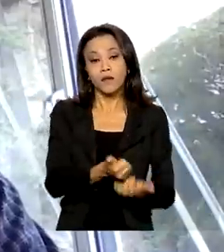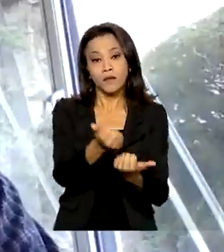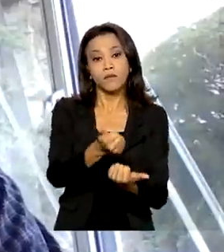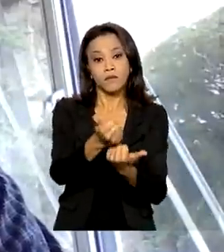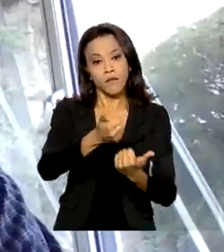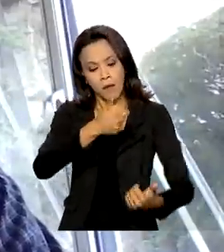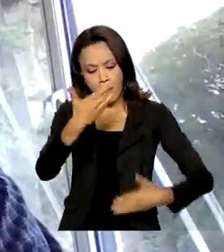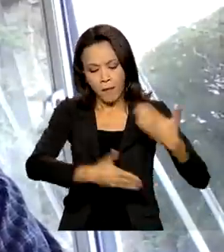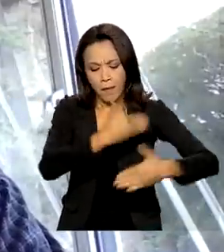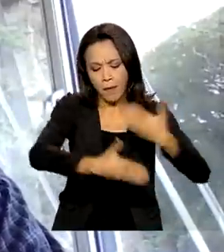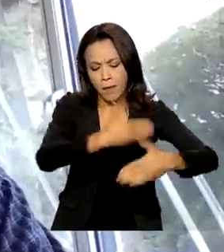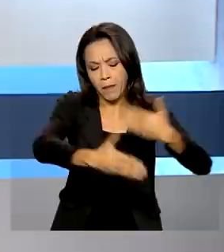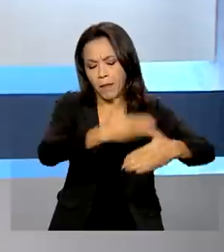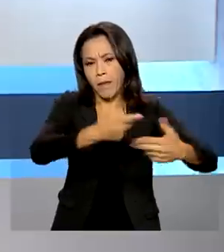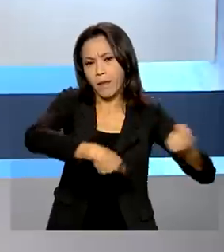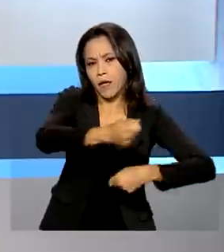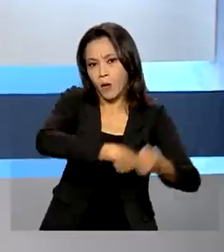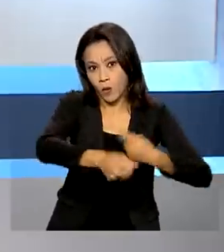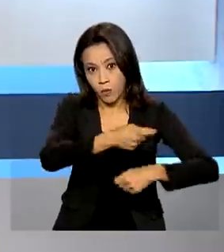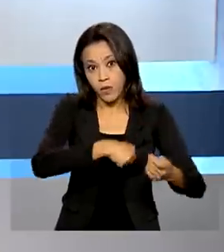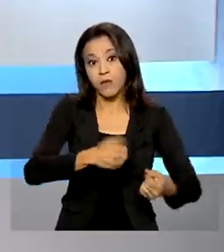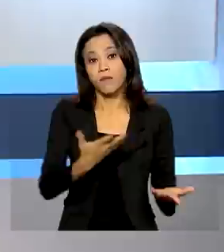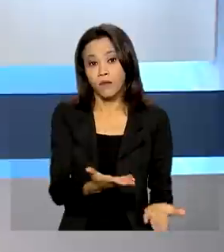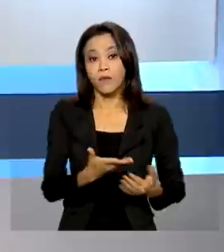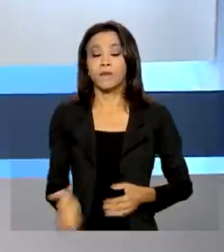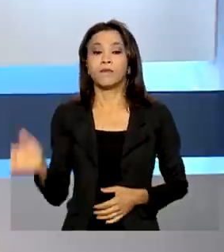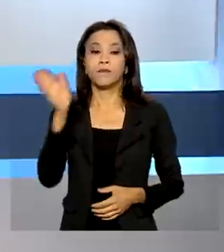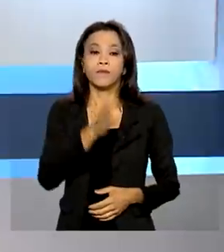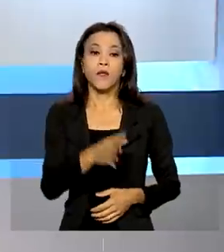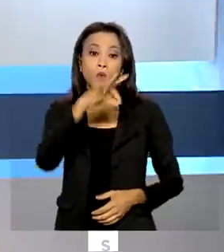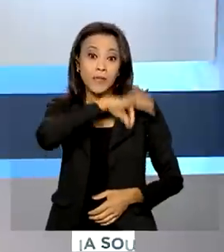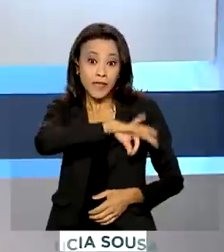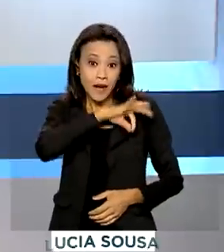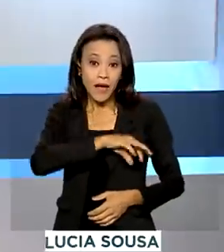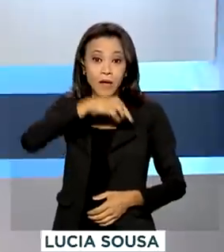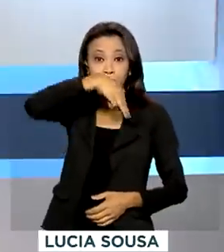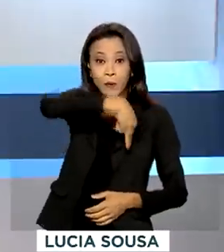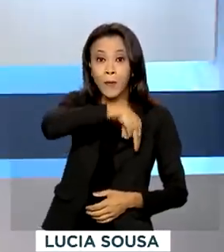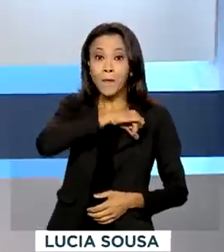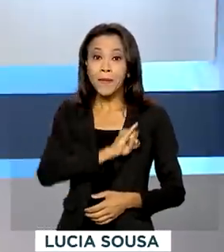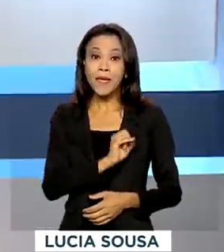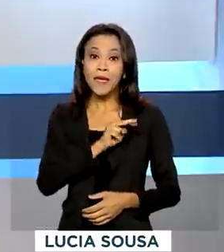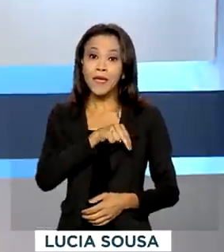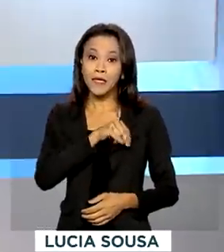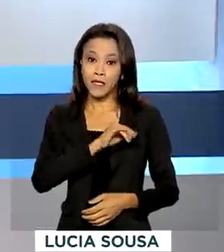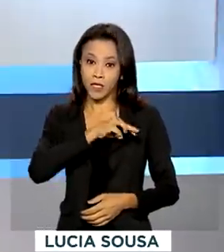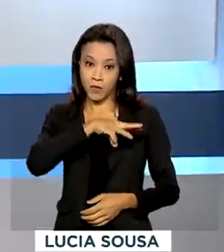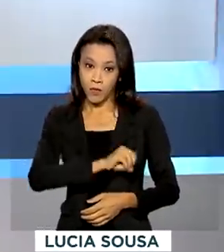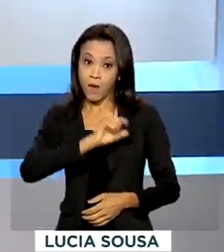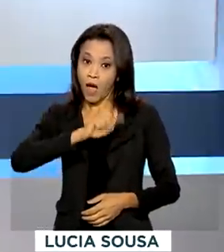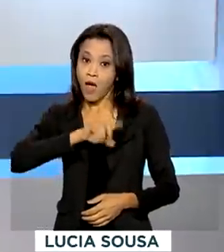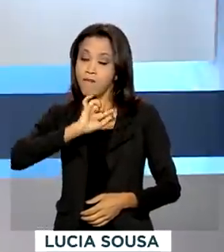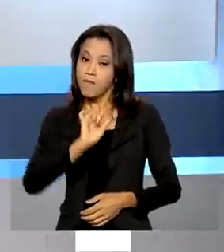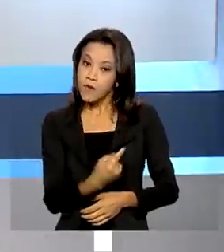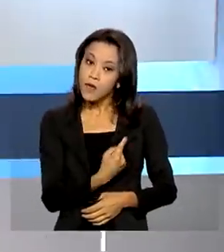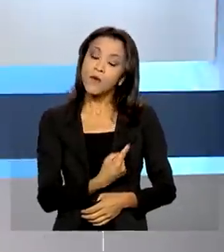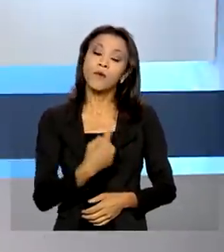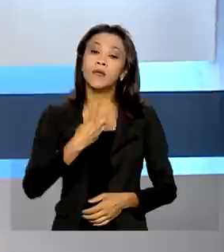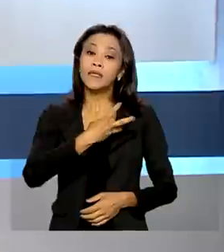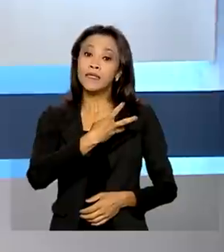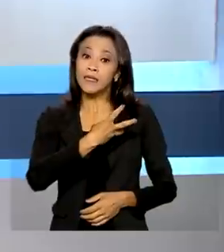crescimento da economia. O salário mínimo previsto para o ano que vem é de R$ 1.302.